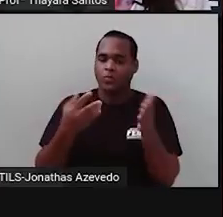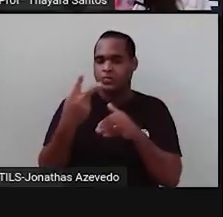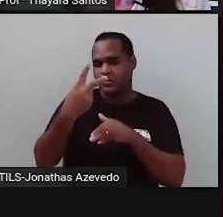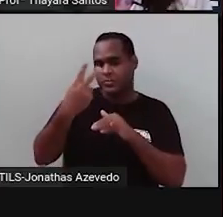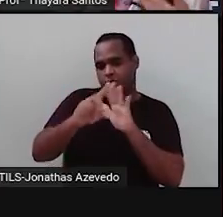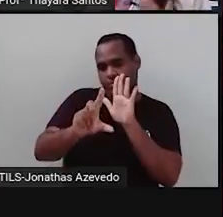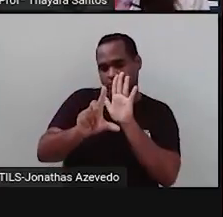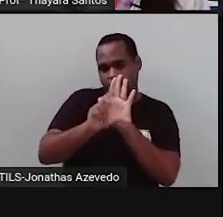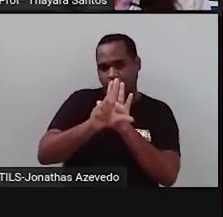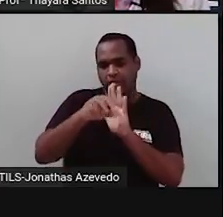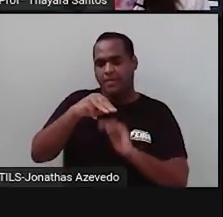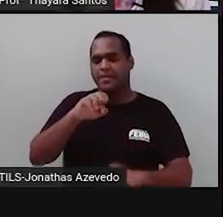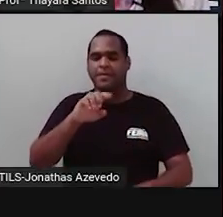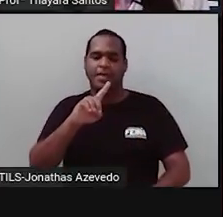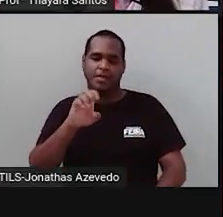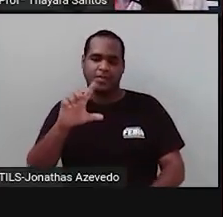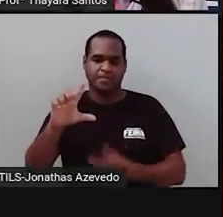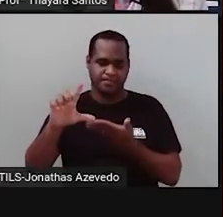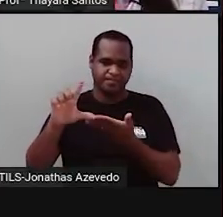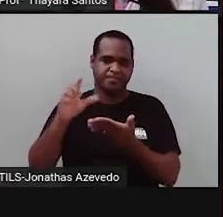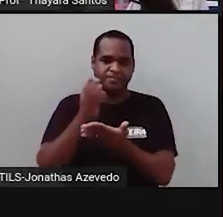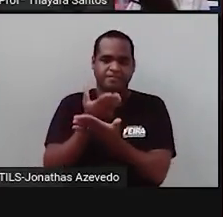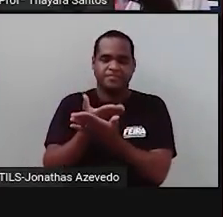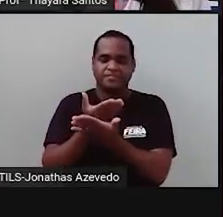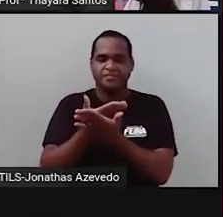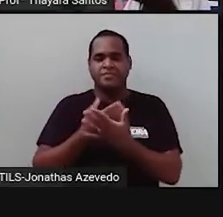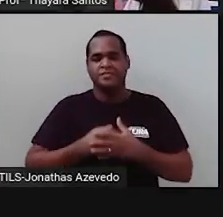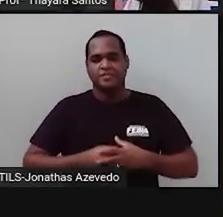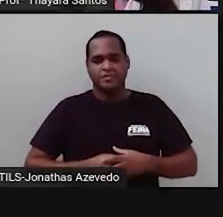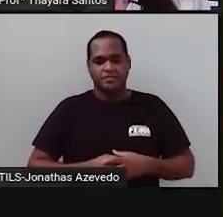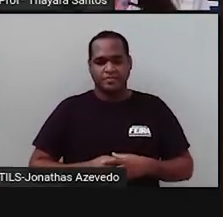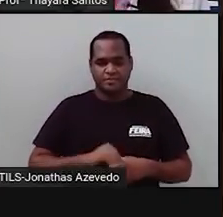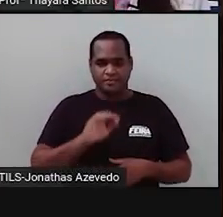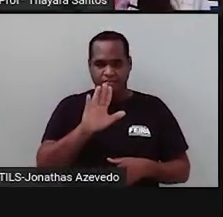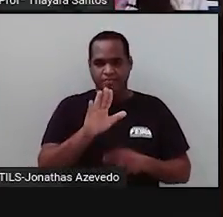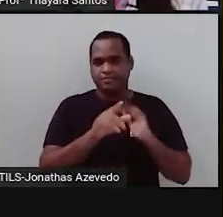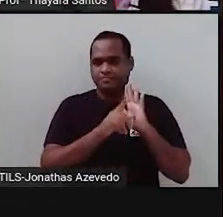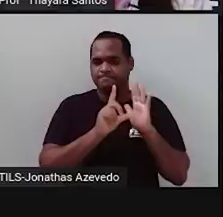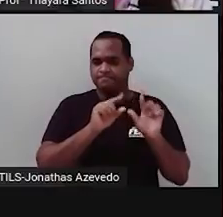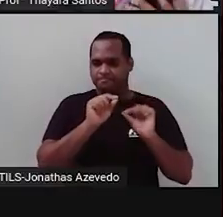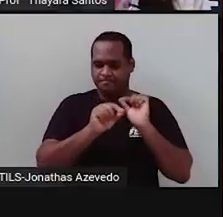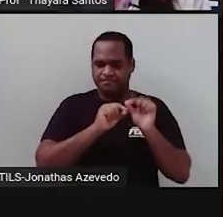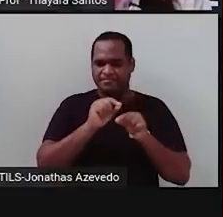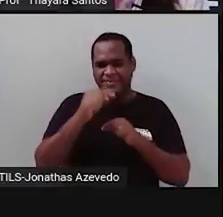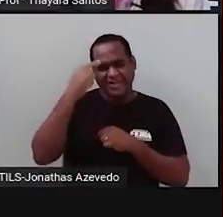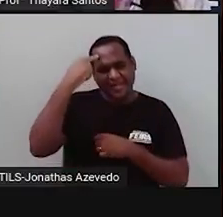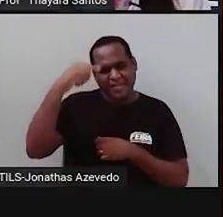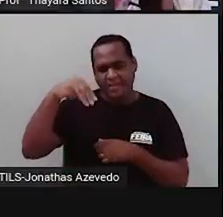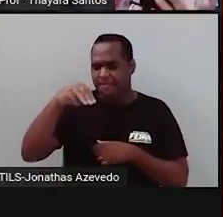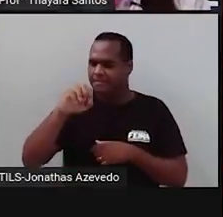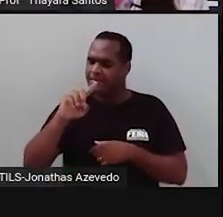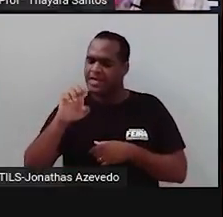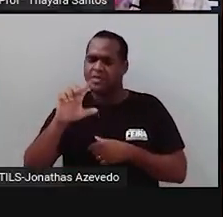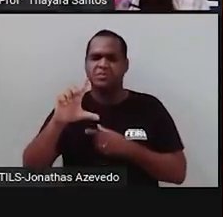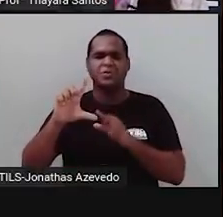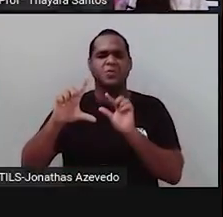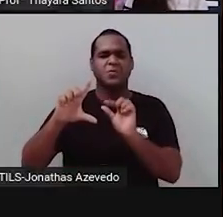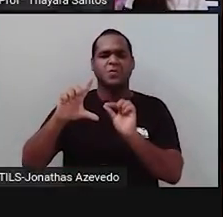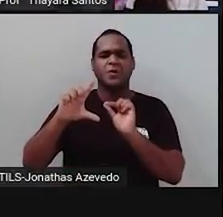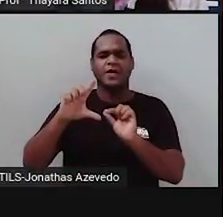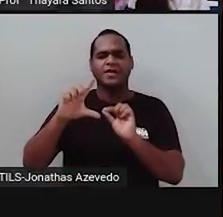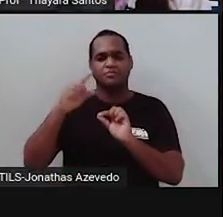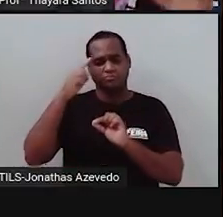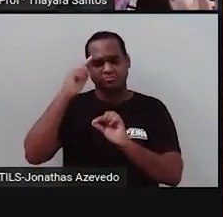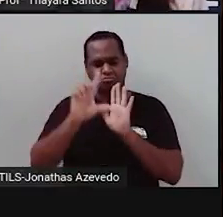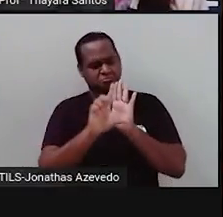segunda lei formulada por Mendel. Mas antes disso, vamos relembrar quem é Mendel, né? Por que a gente está estudando